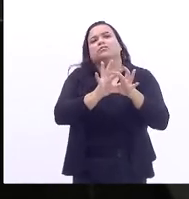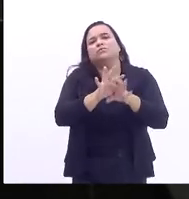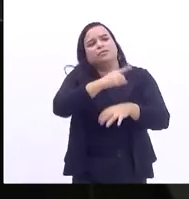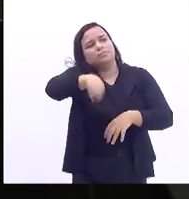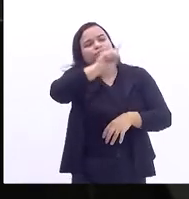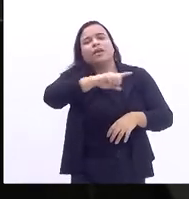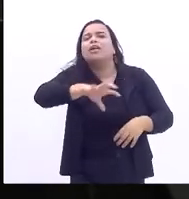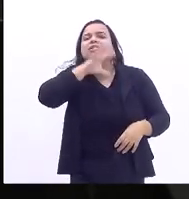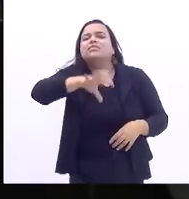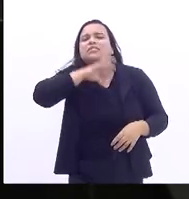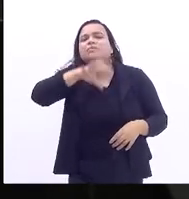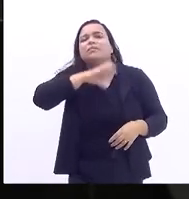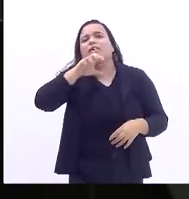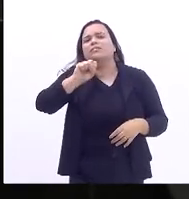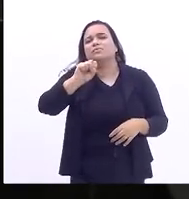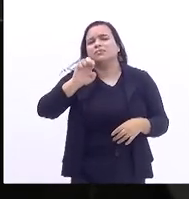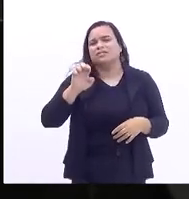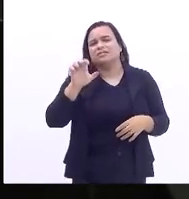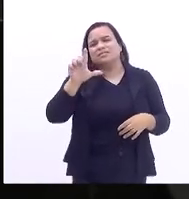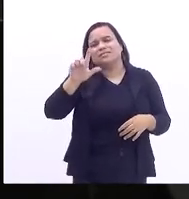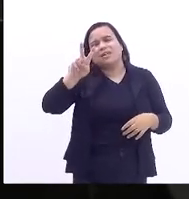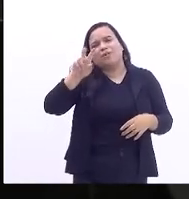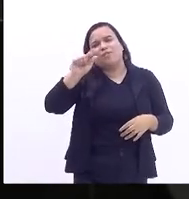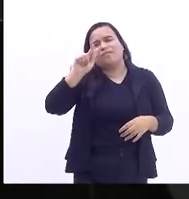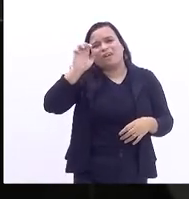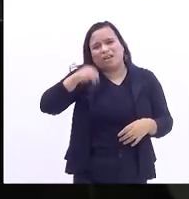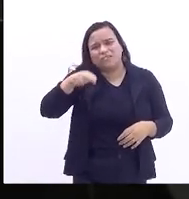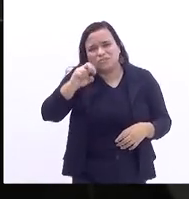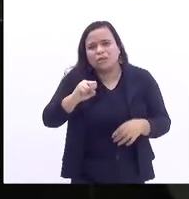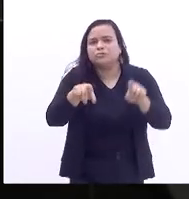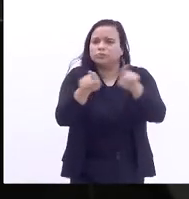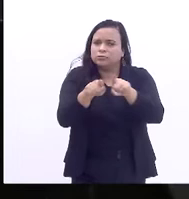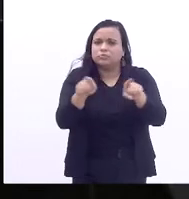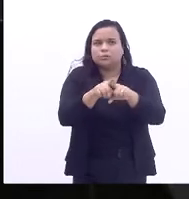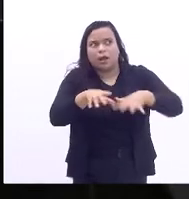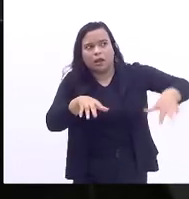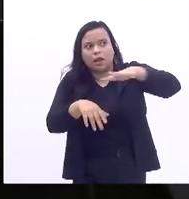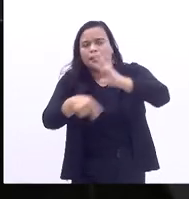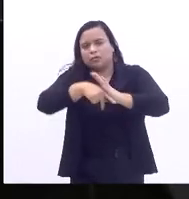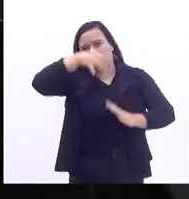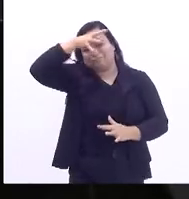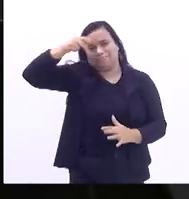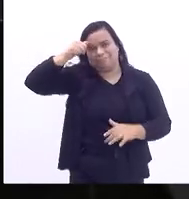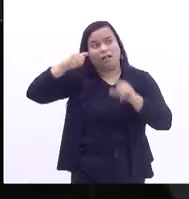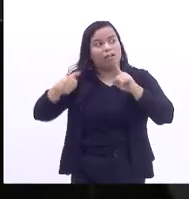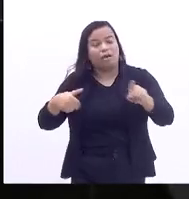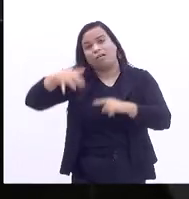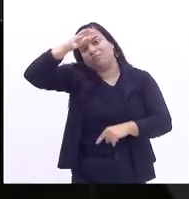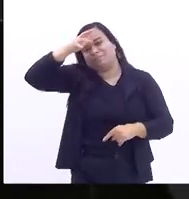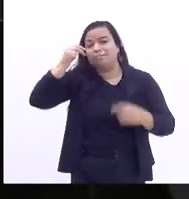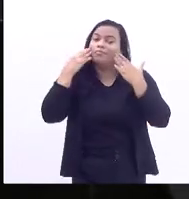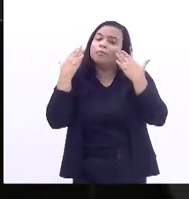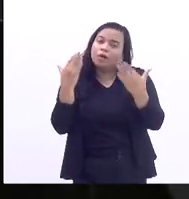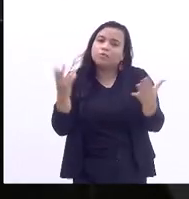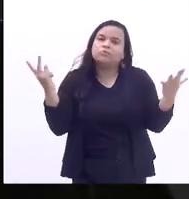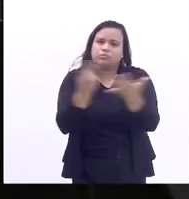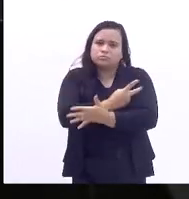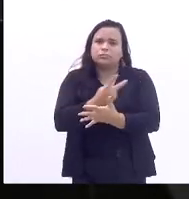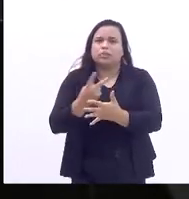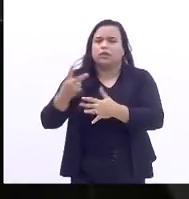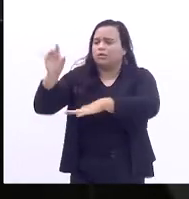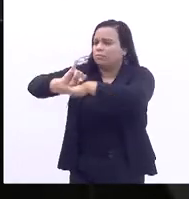região. Então, a Amazônia reproduz o que está acontecendo em regiões